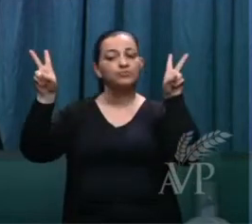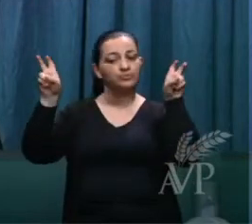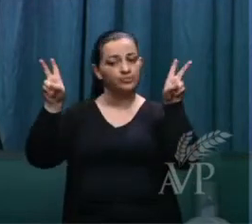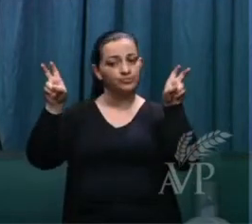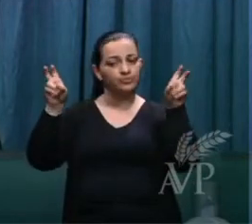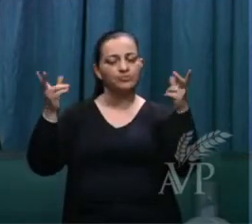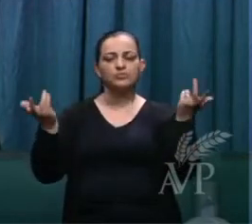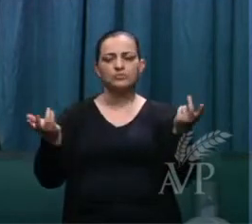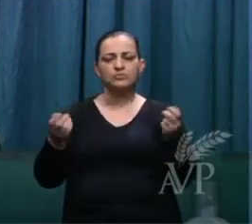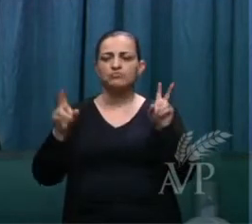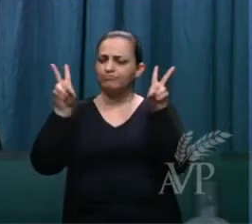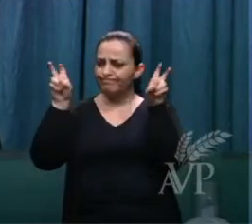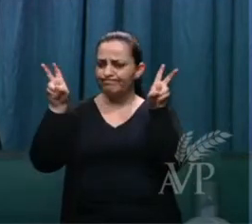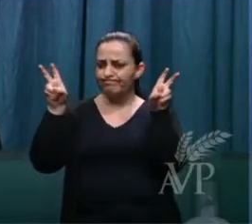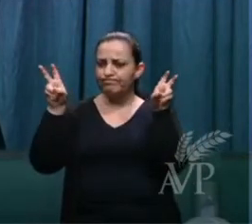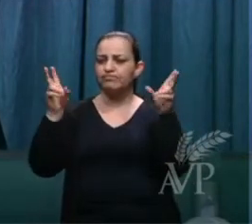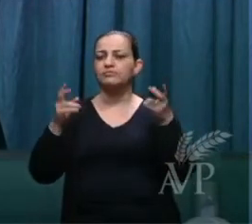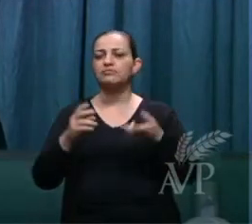até um pouco